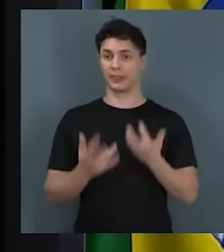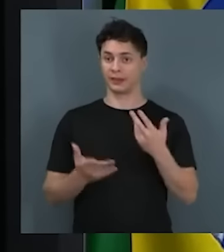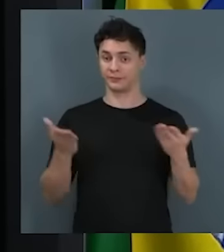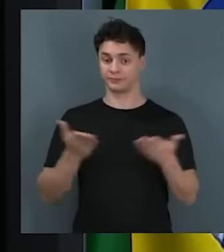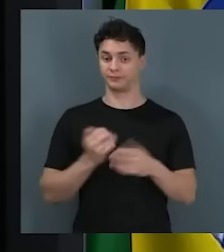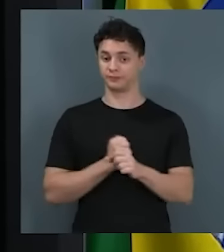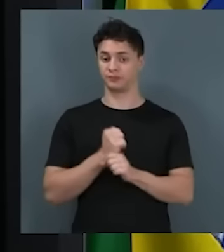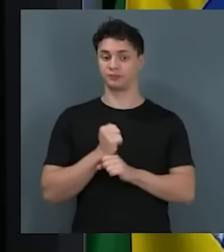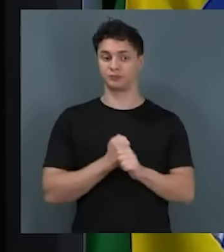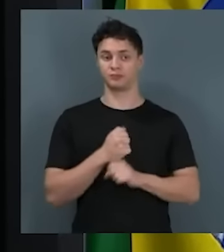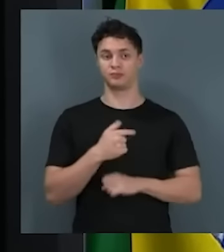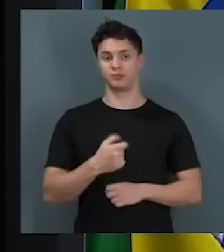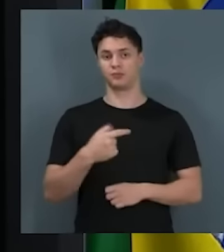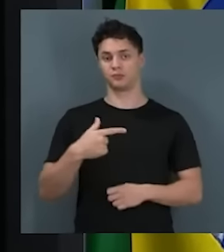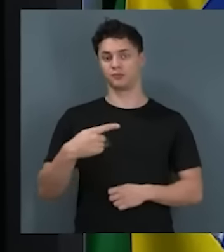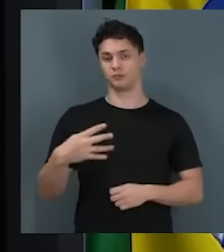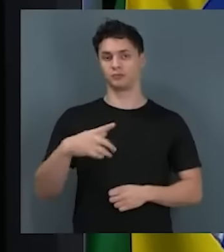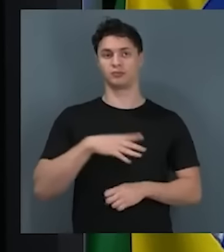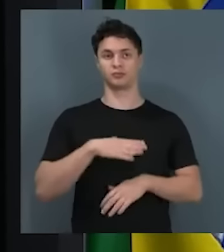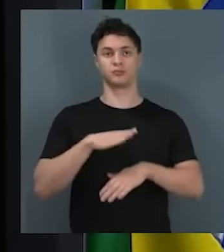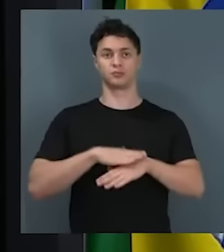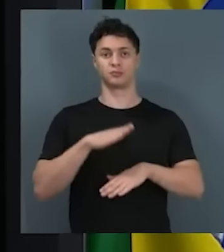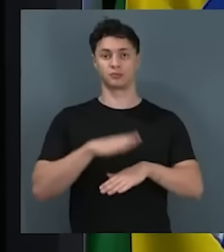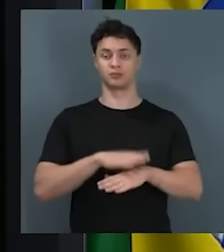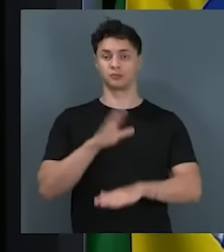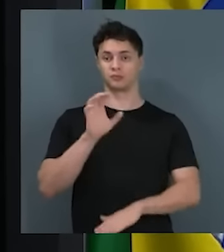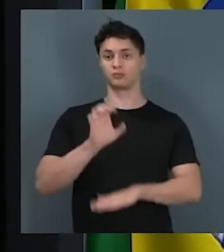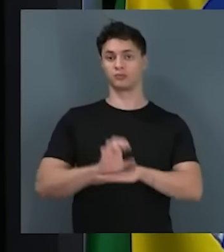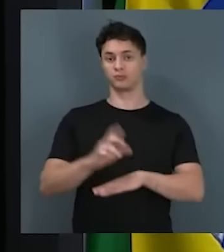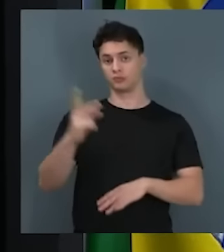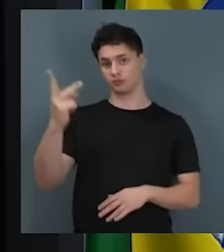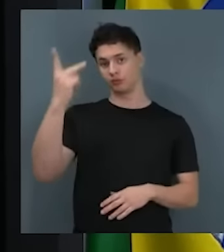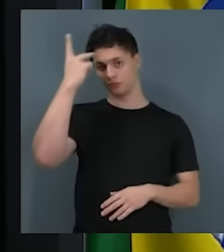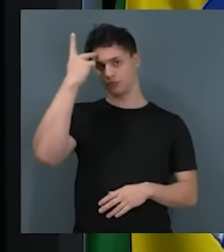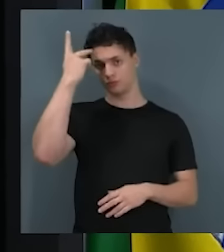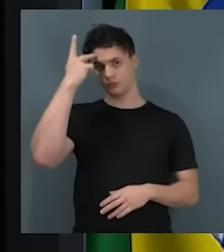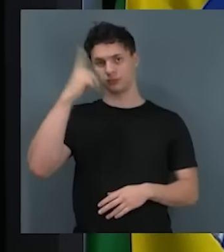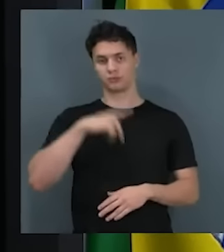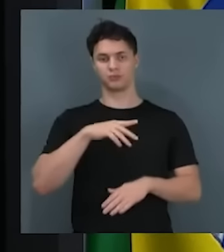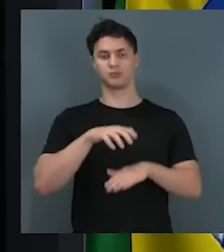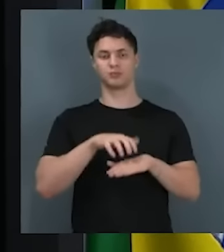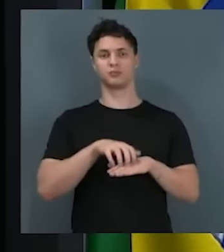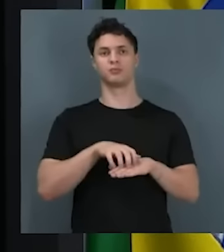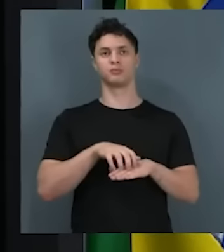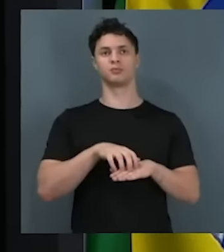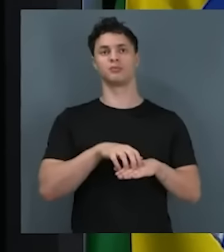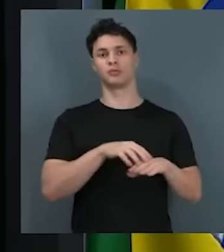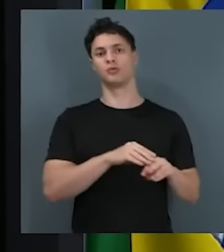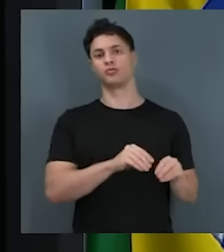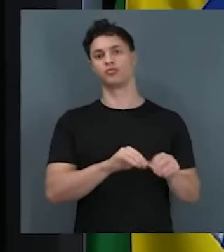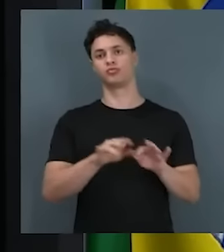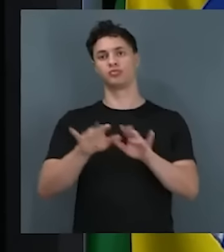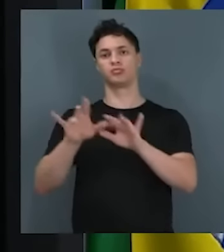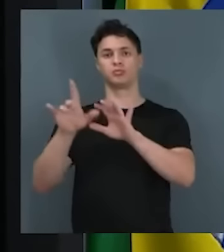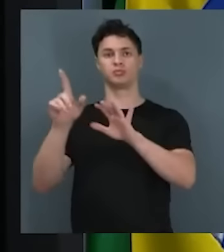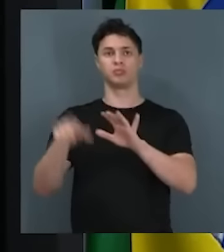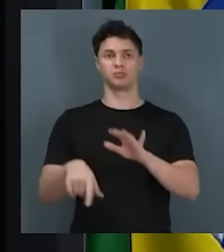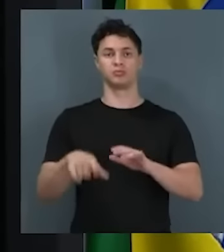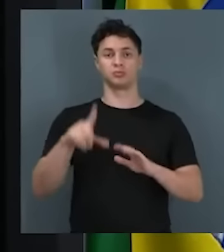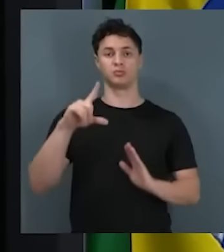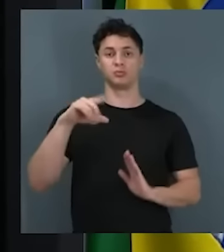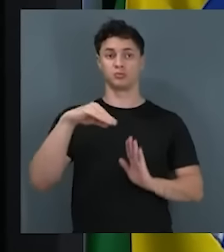2024, foi a vez do Estado de São Paulo exportar a fumaça, provocando uma queda